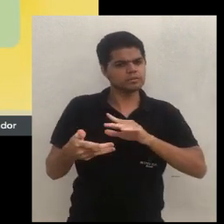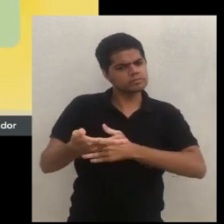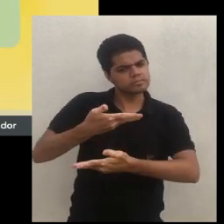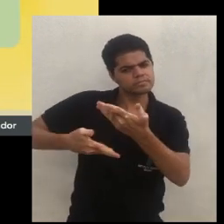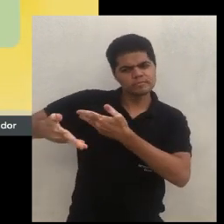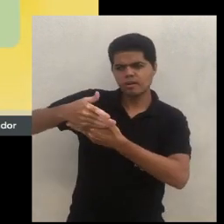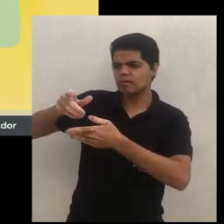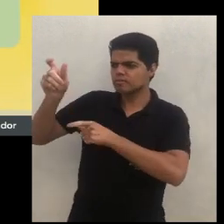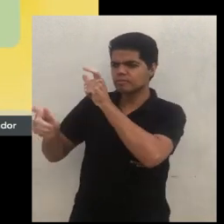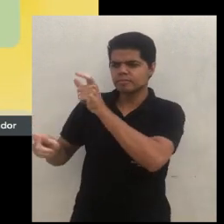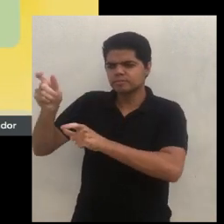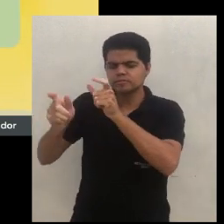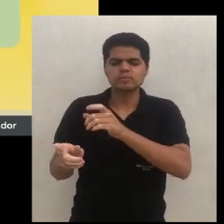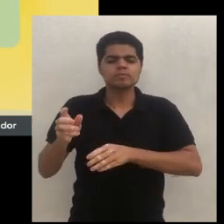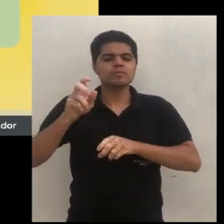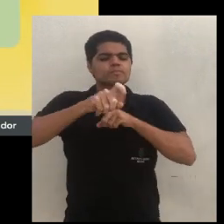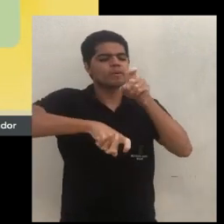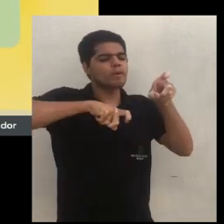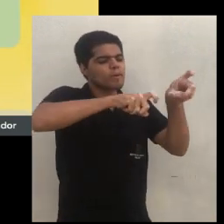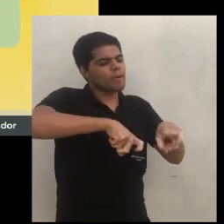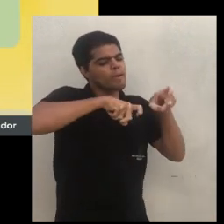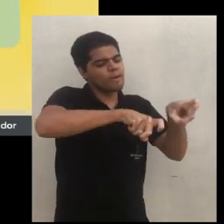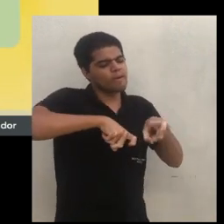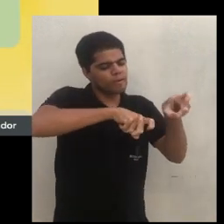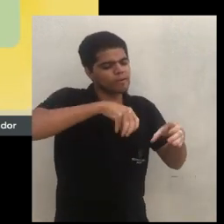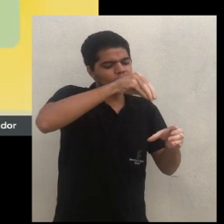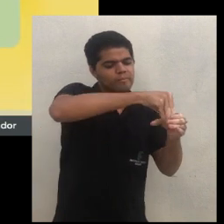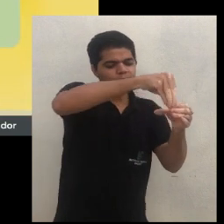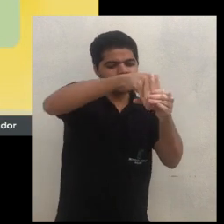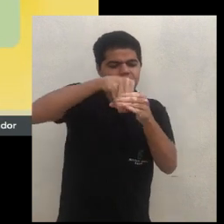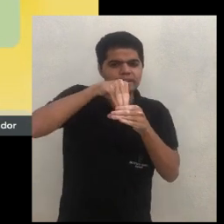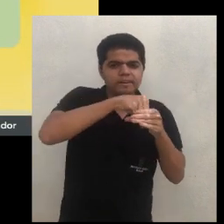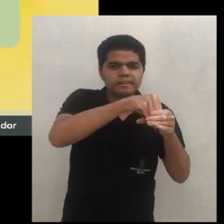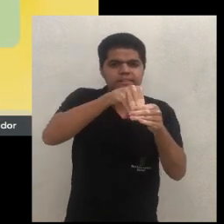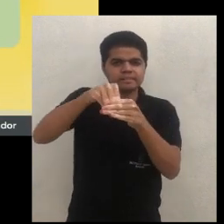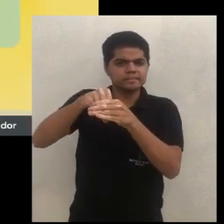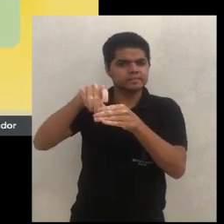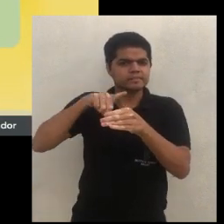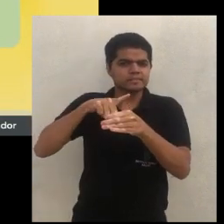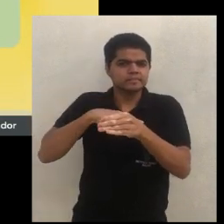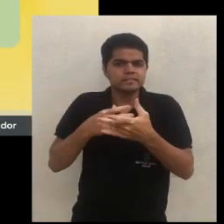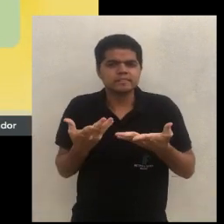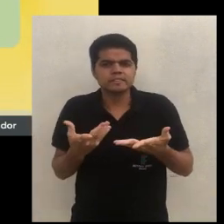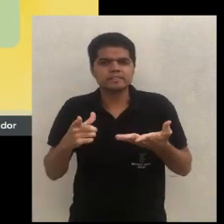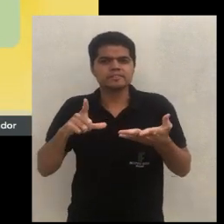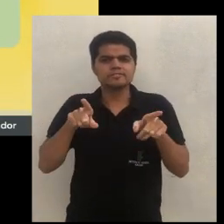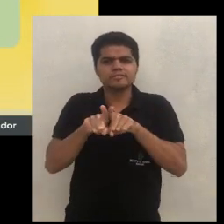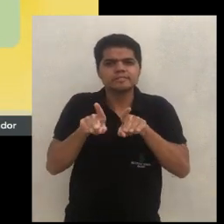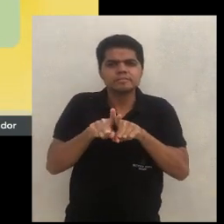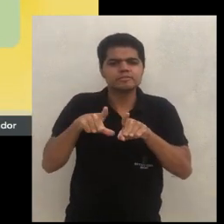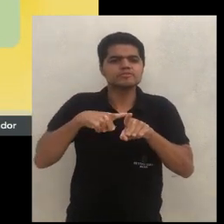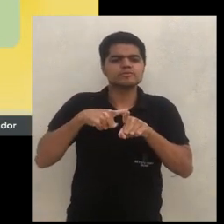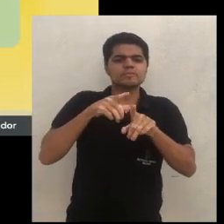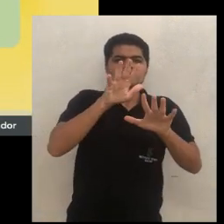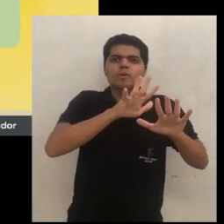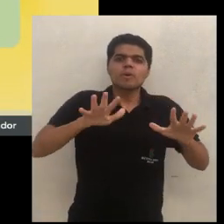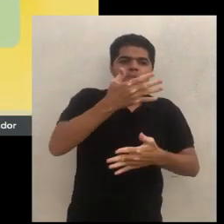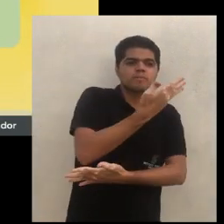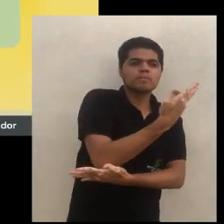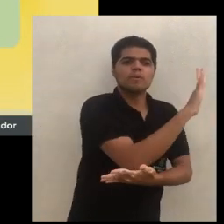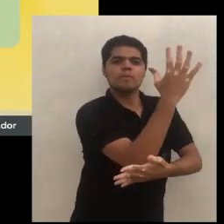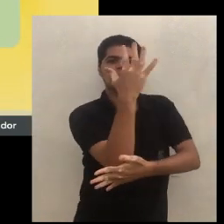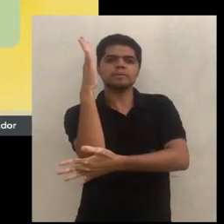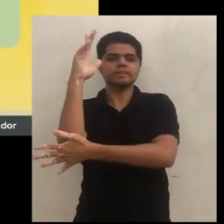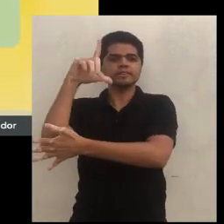com aquilo que ela cultiva, com aquilo que ela planta, que você promove a ciclagem no ambiente,